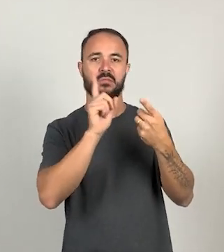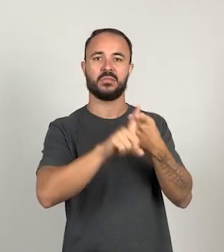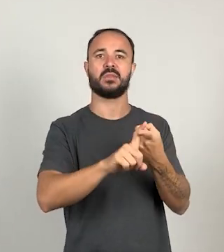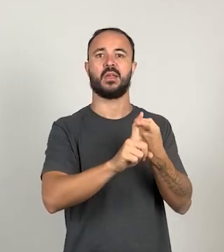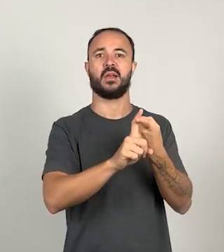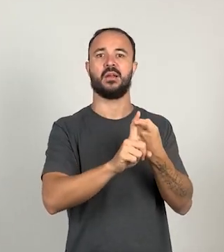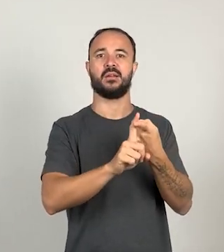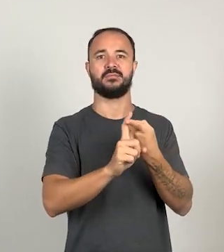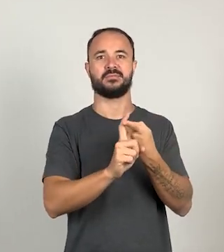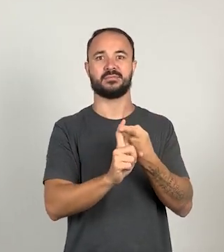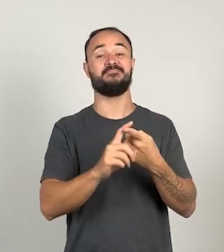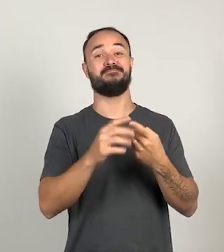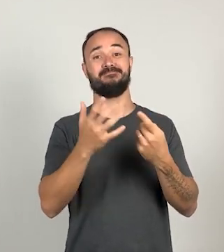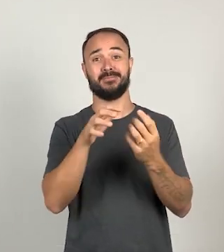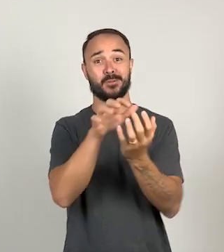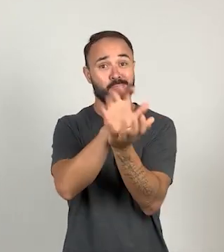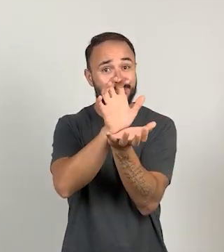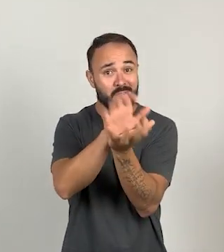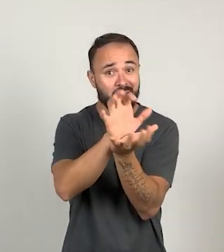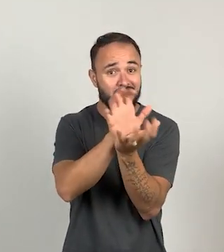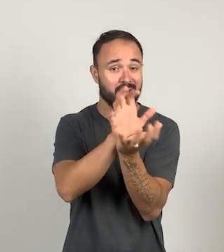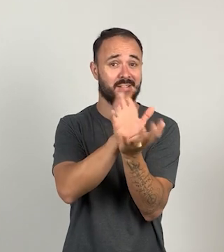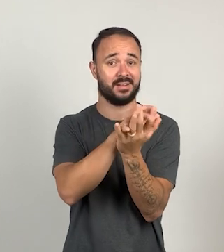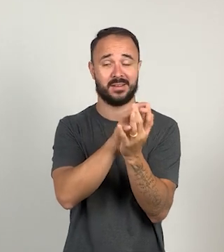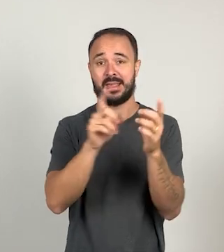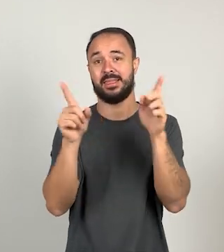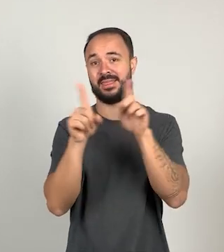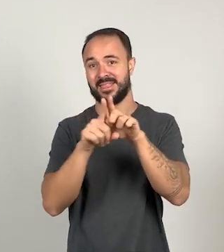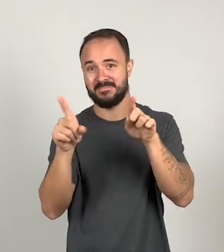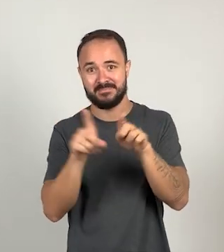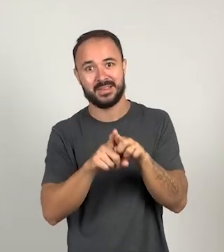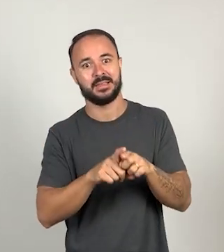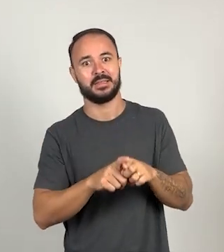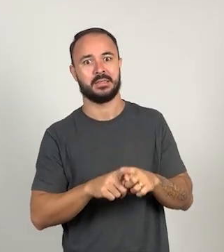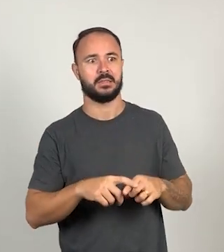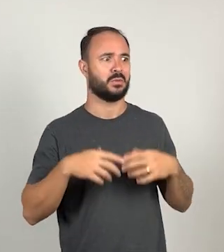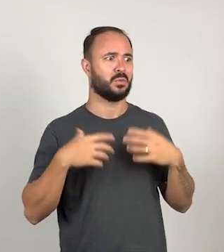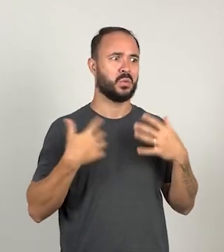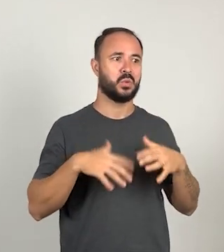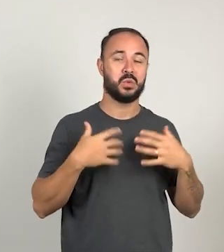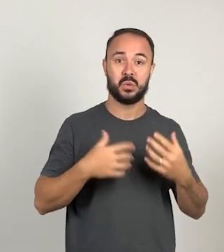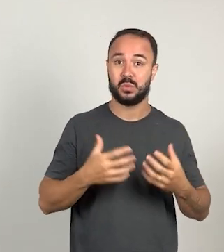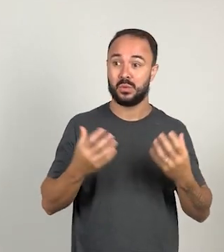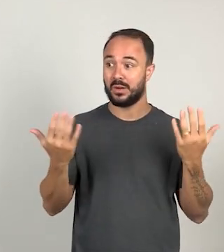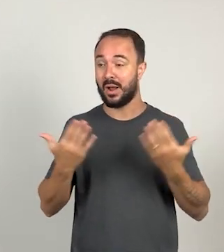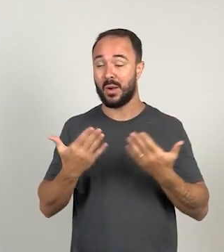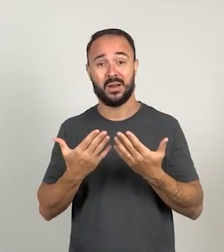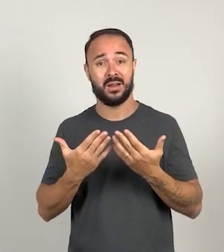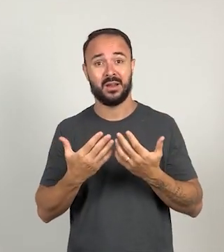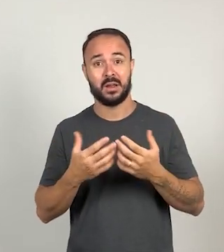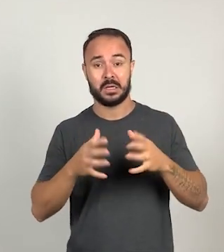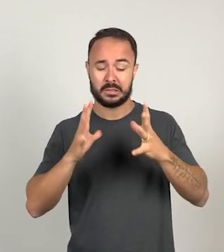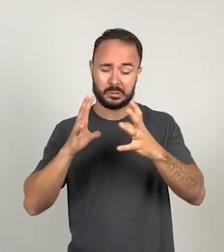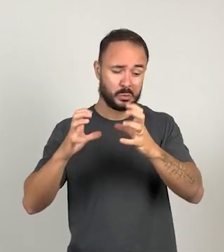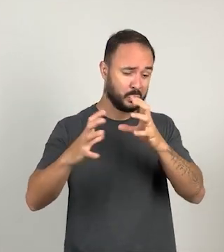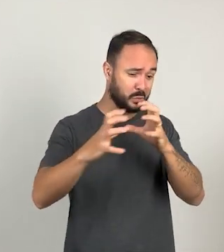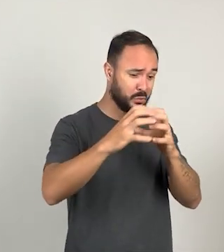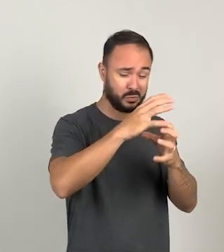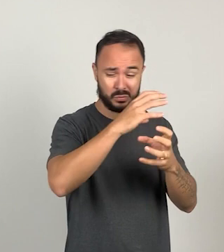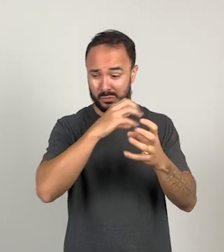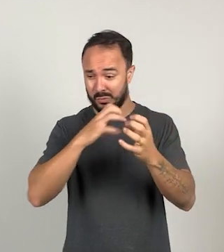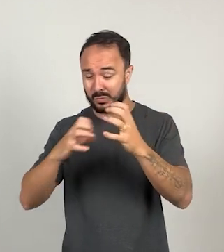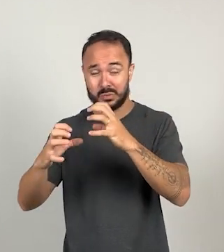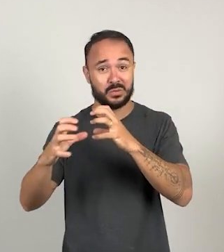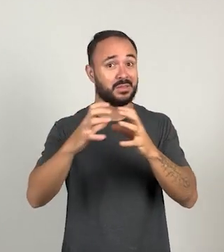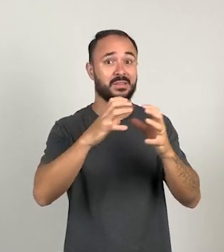um jacaré. Ah, agora eu só quero ver a confusão que vai ser na